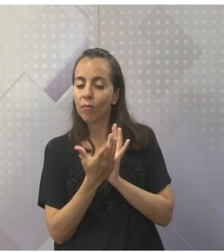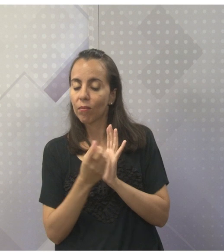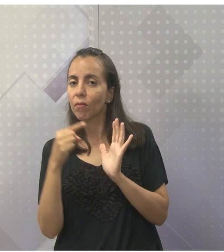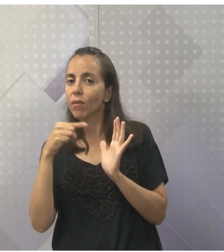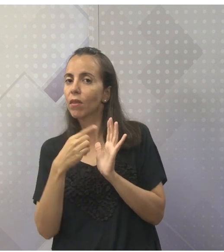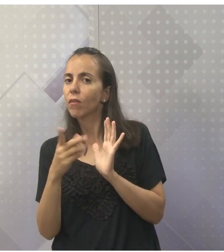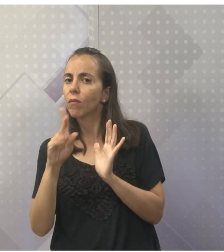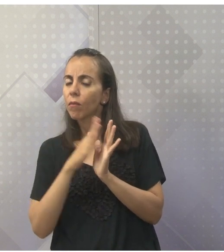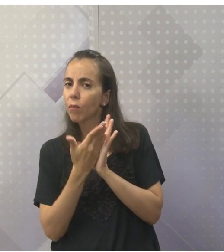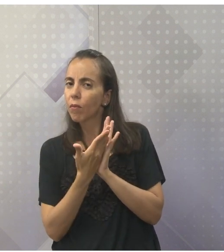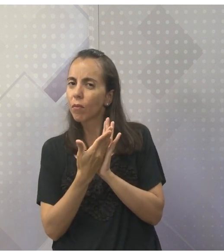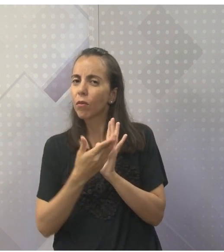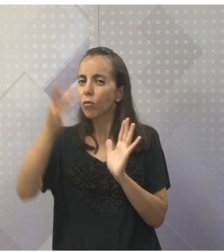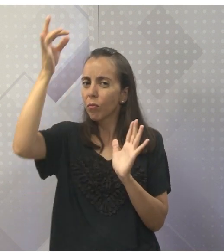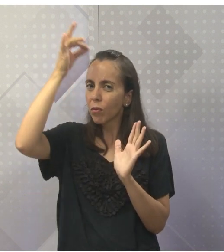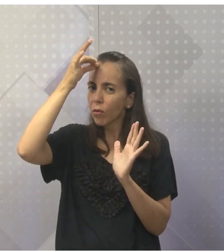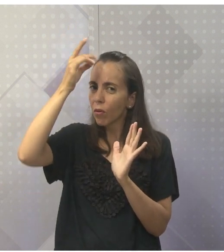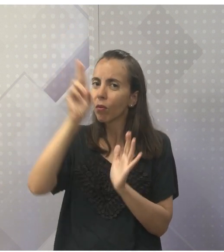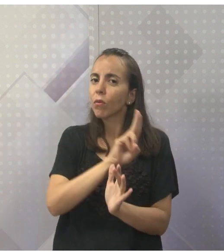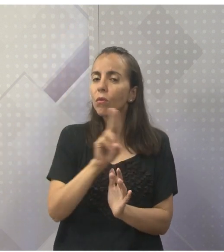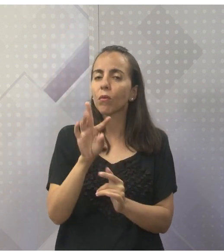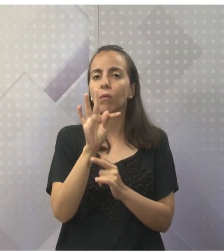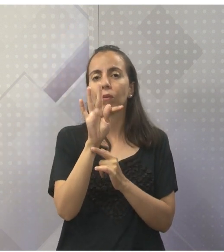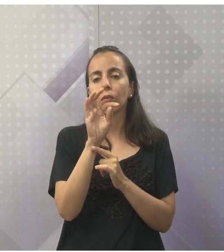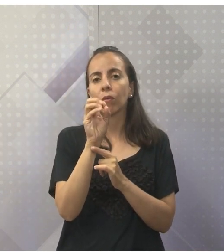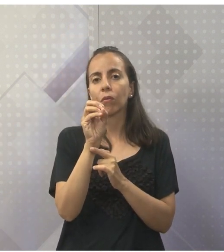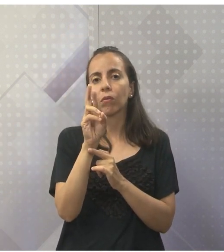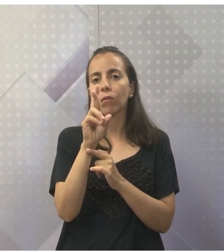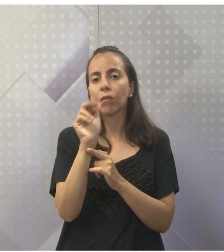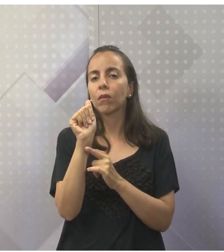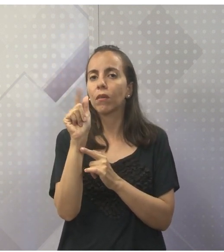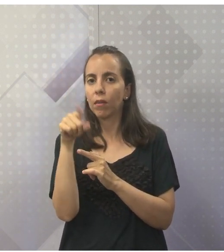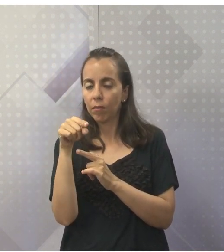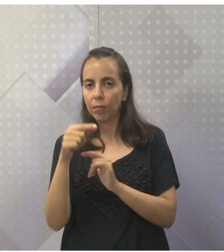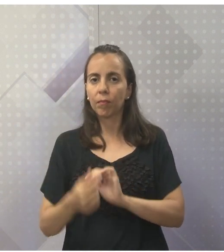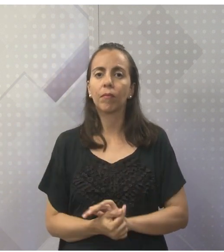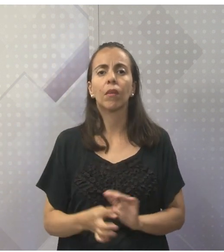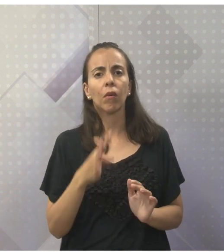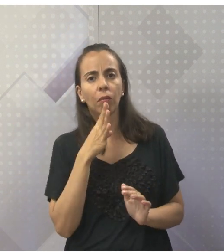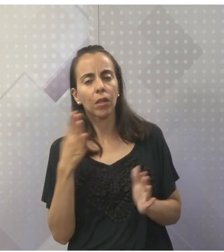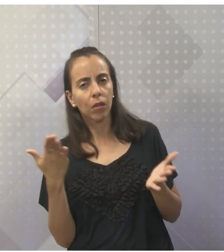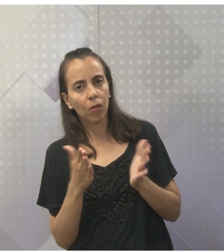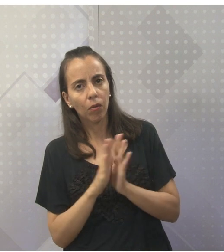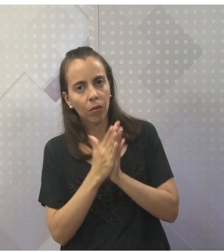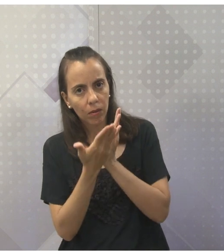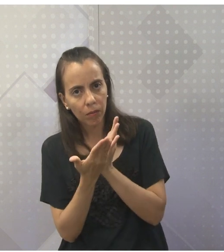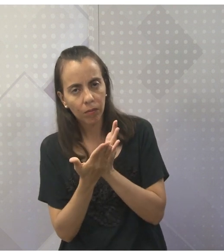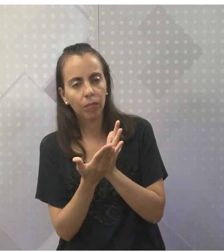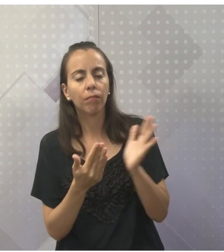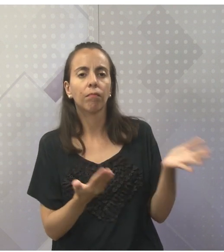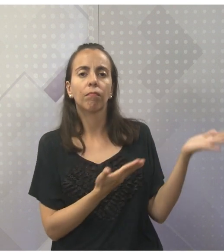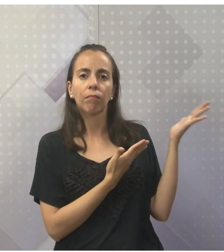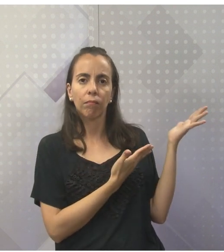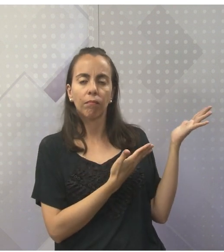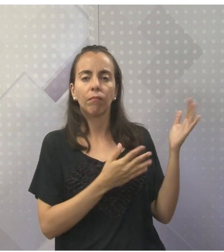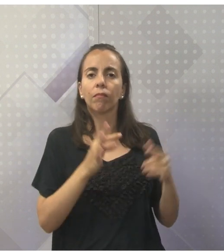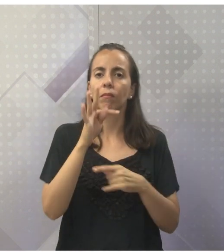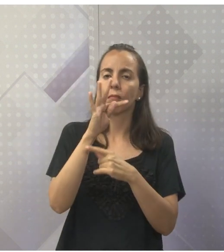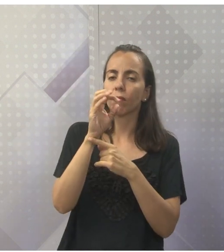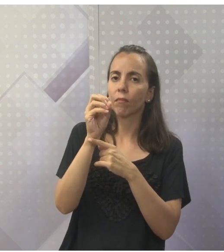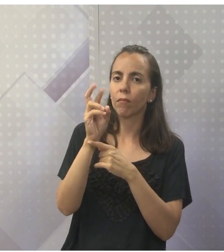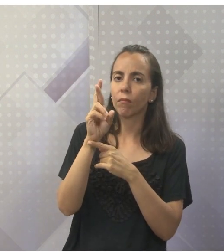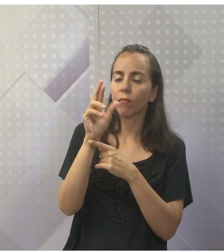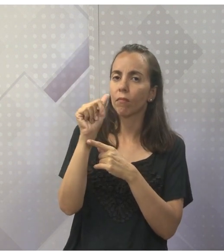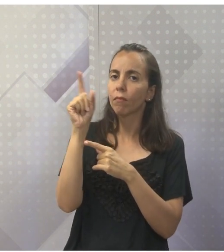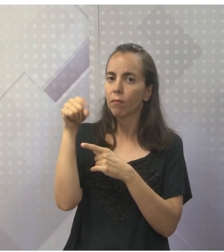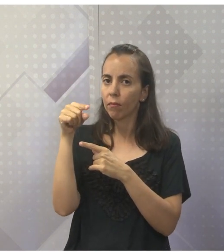sagrado, chamado Torá. E aí, vamos só conhecer aí esse livro. Tá aqui o livro, a Torá, certo?